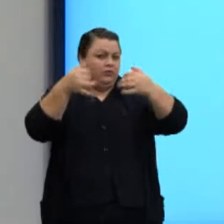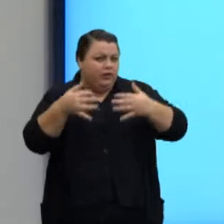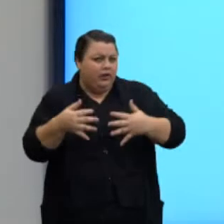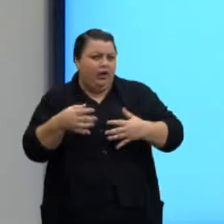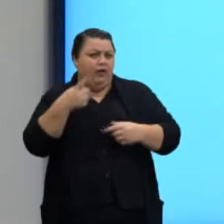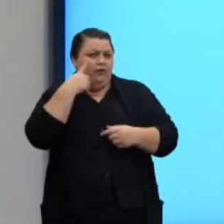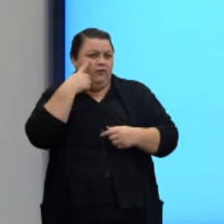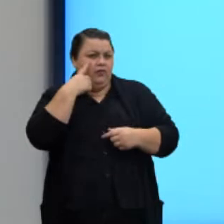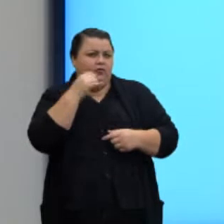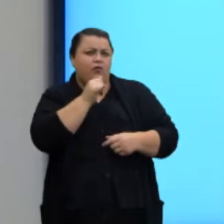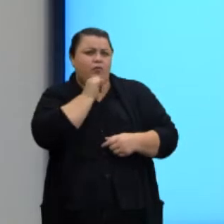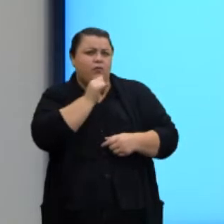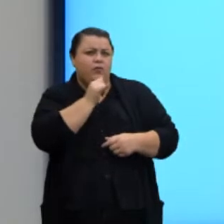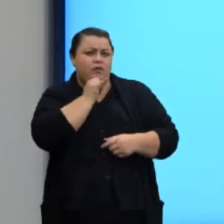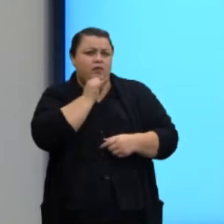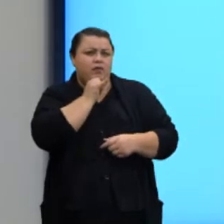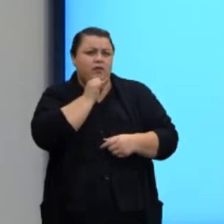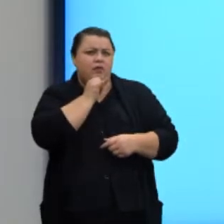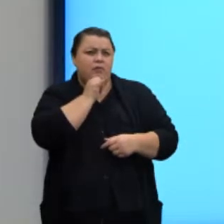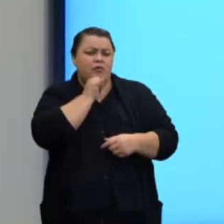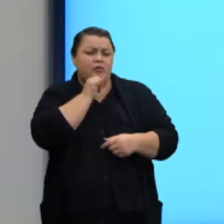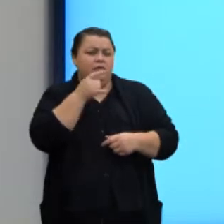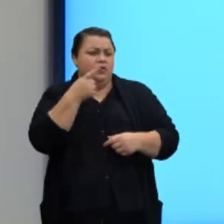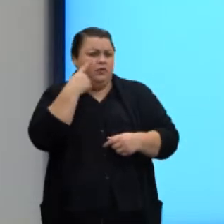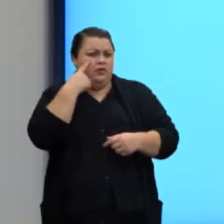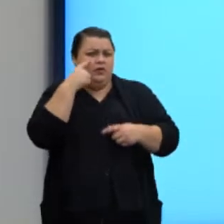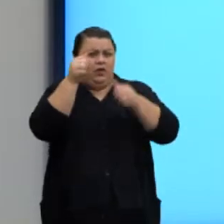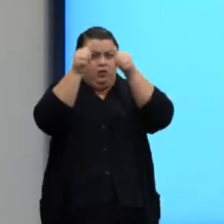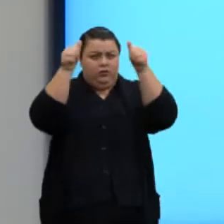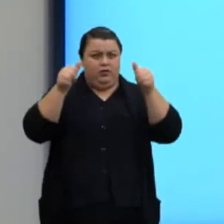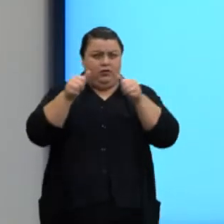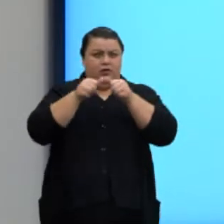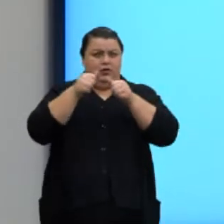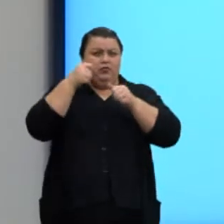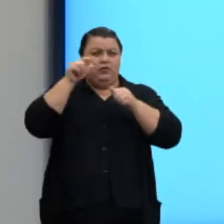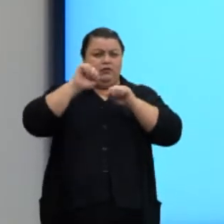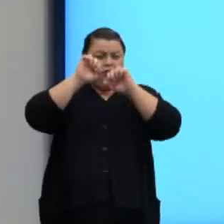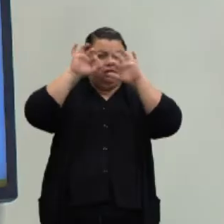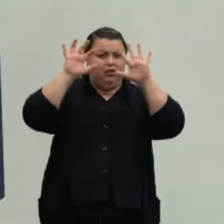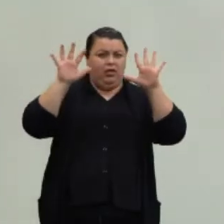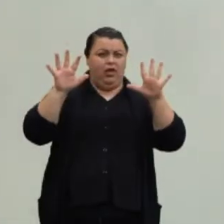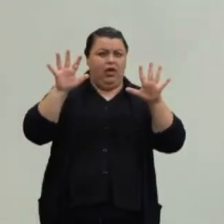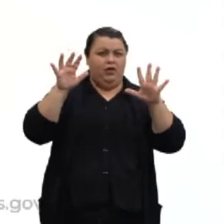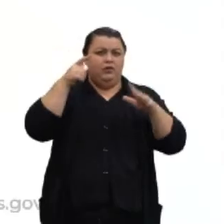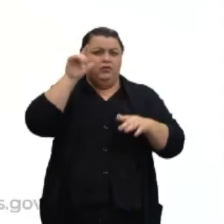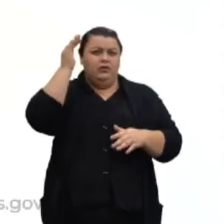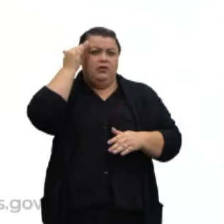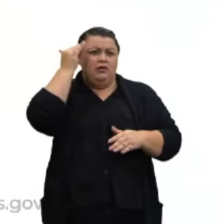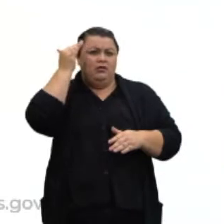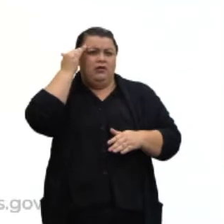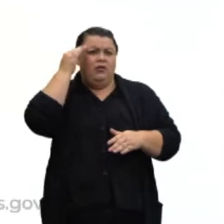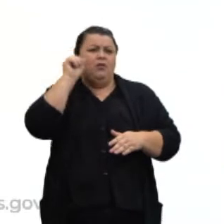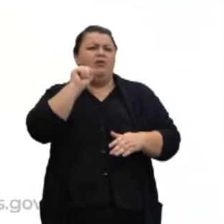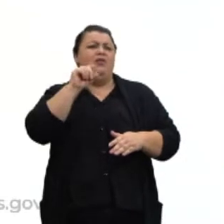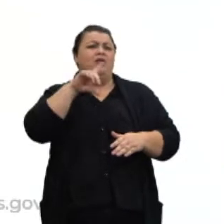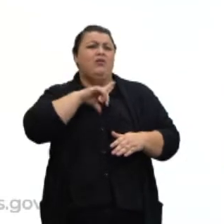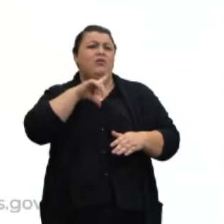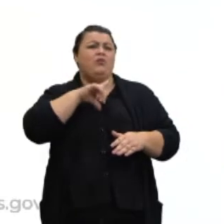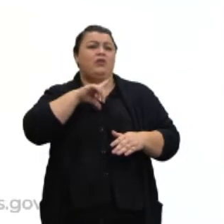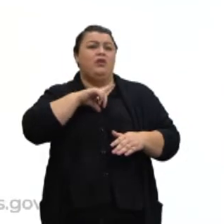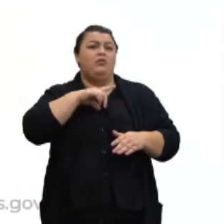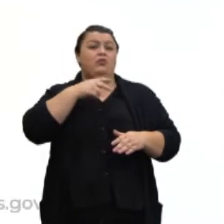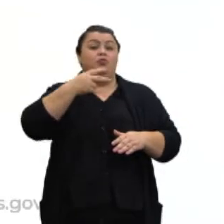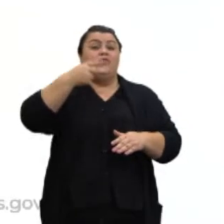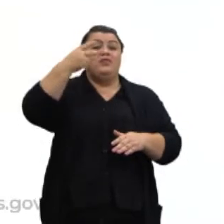vejam o desenho, tá pessoal? Se a gente observar o desenho, fica bem claro para a gente entender. O que eu tenho aqui nesse segundo